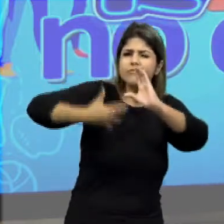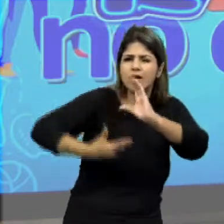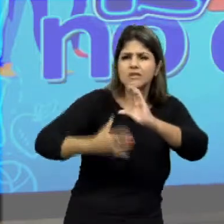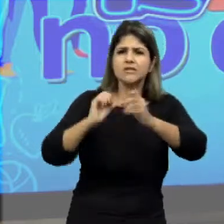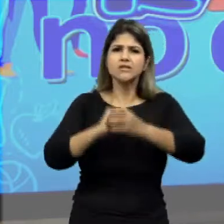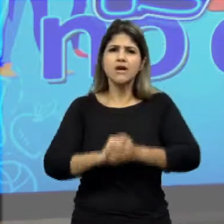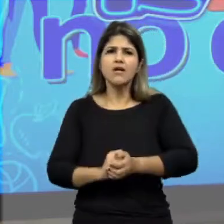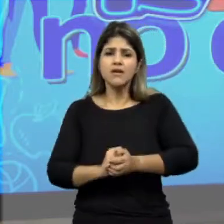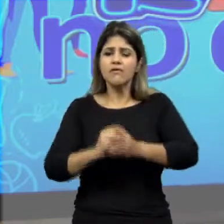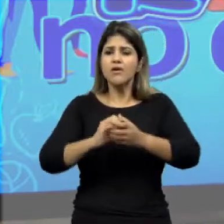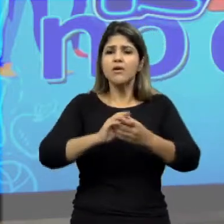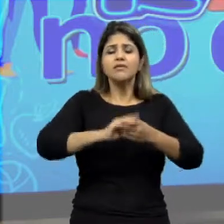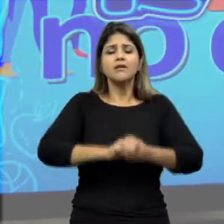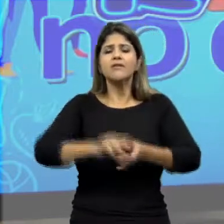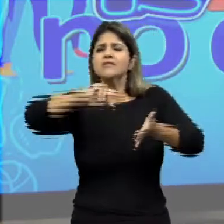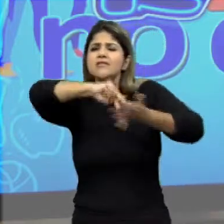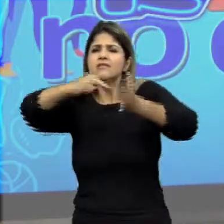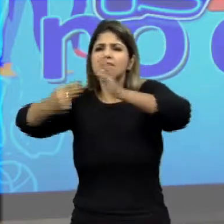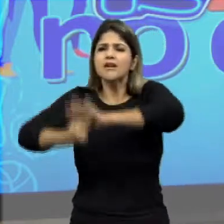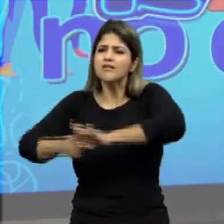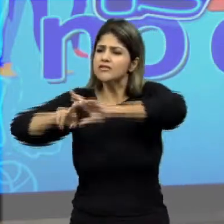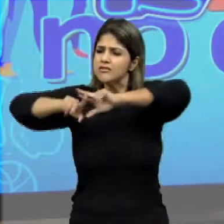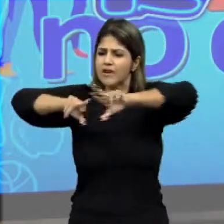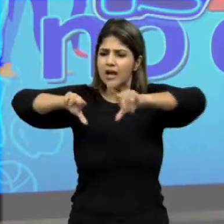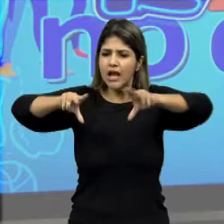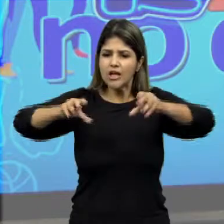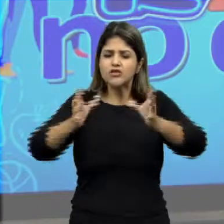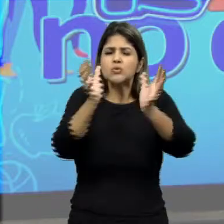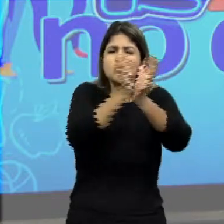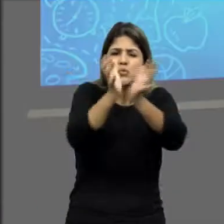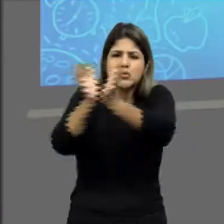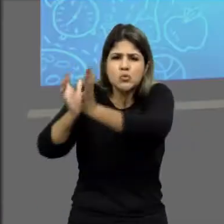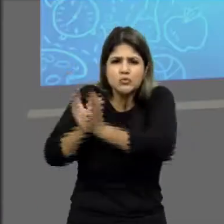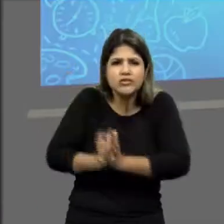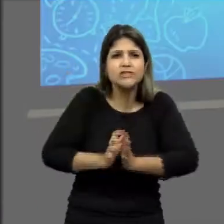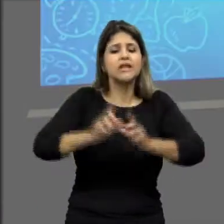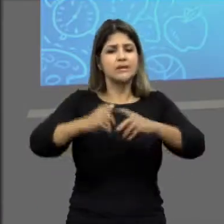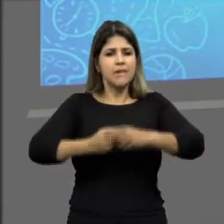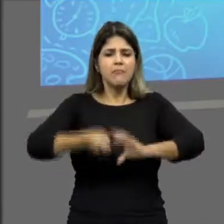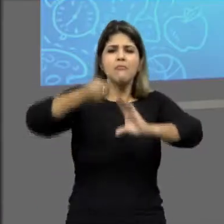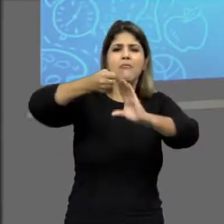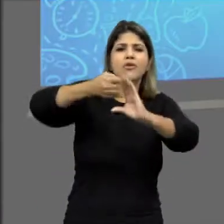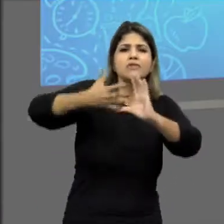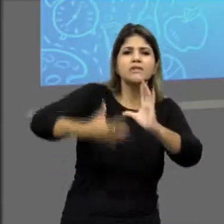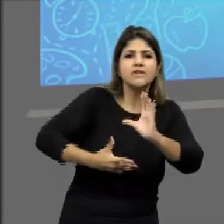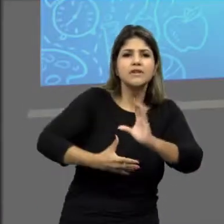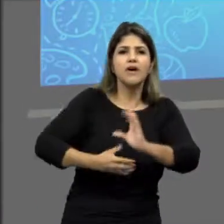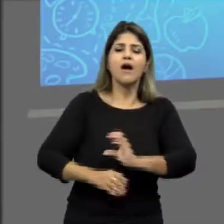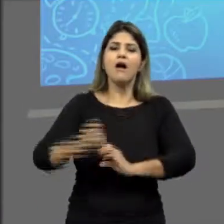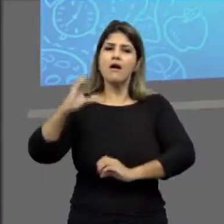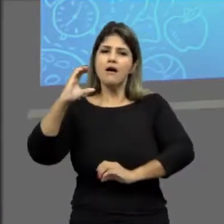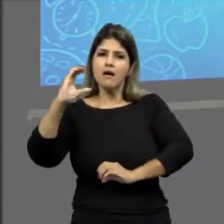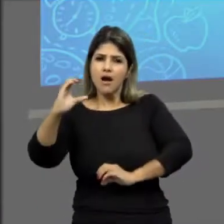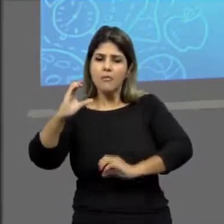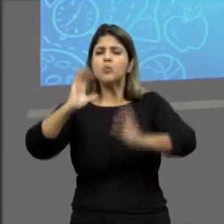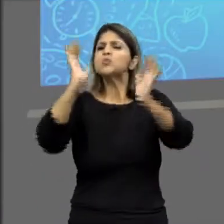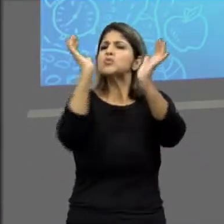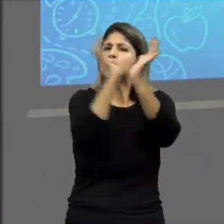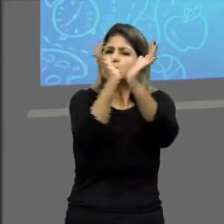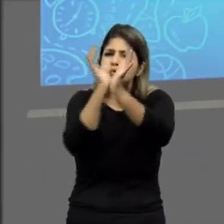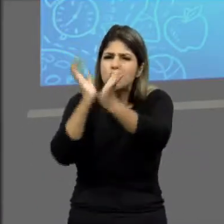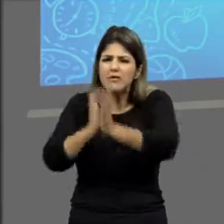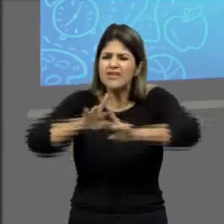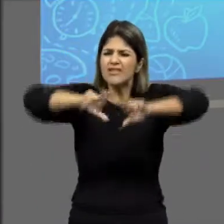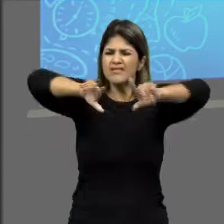classificações que vão dar propriedades diferentes aos meus compostos. Lembrando que eu também posso classificar o carbono, grupos